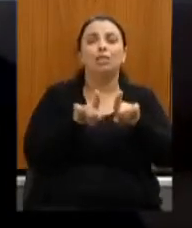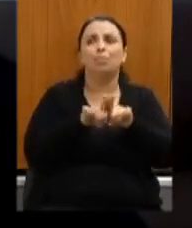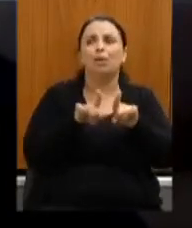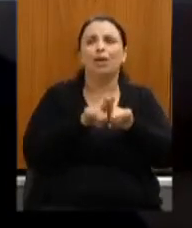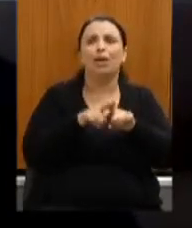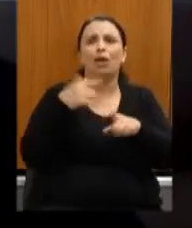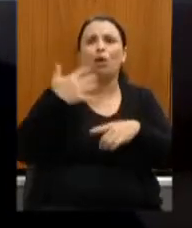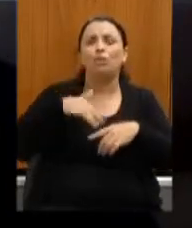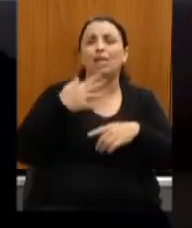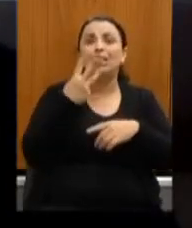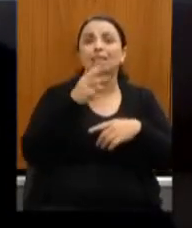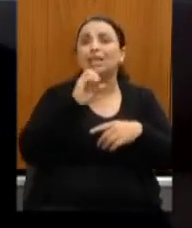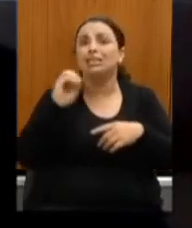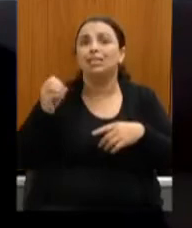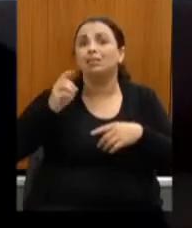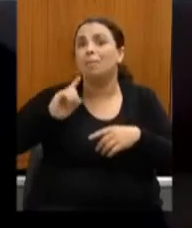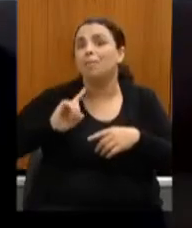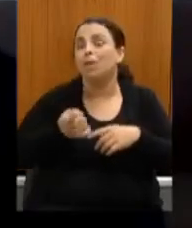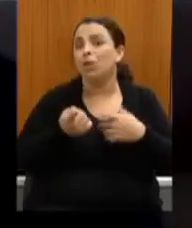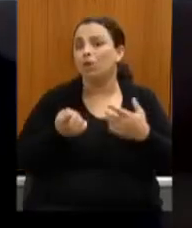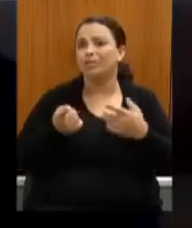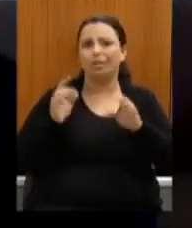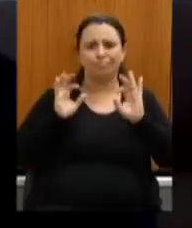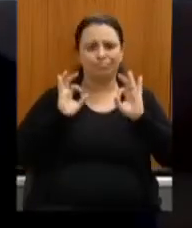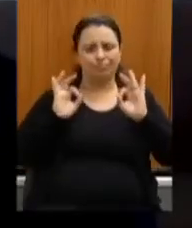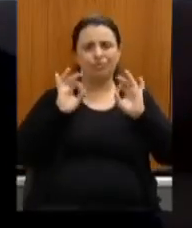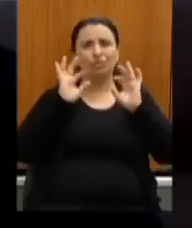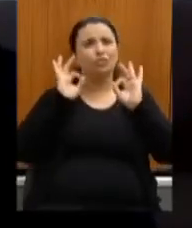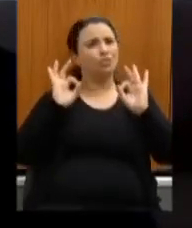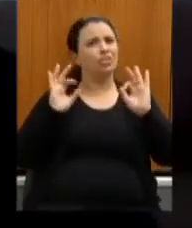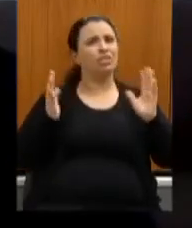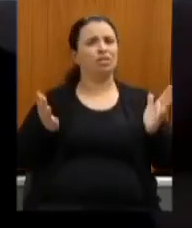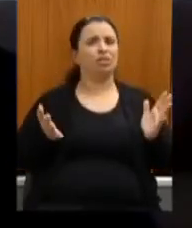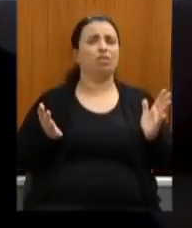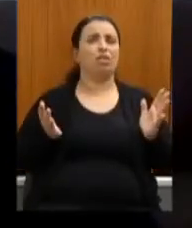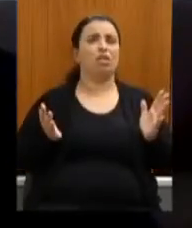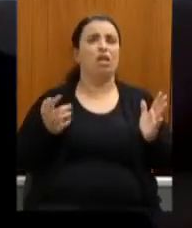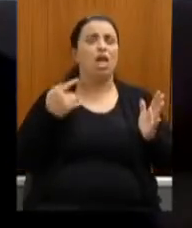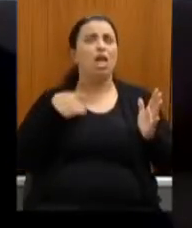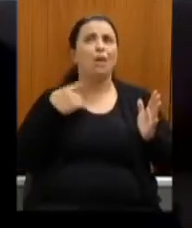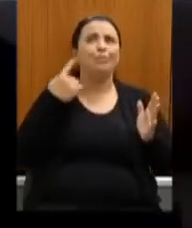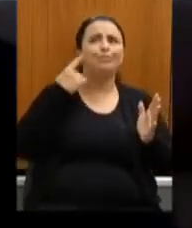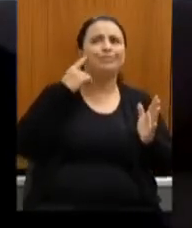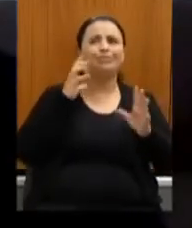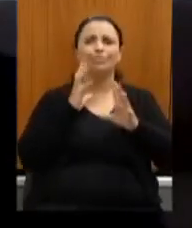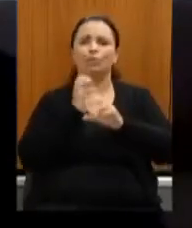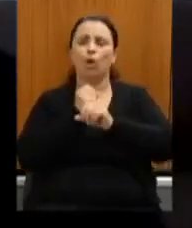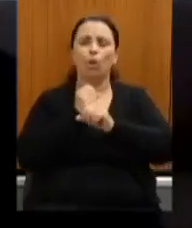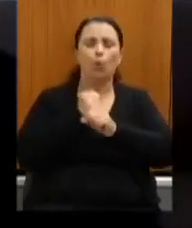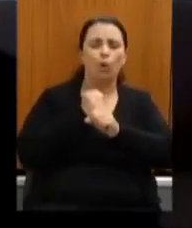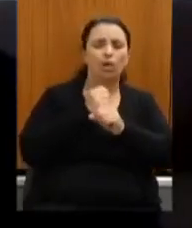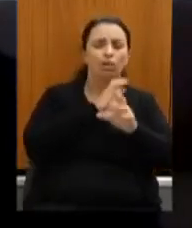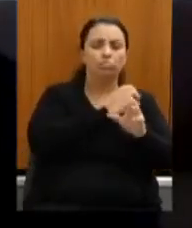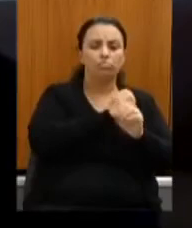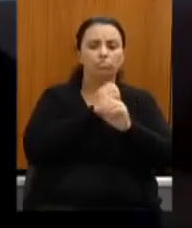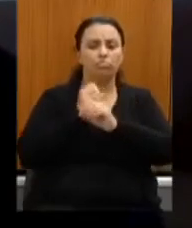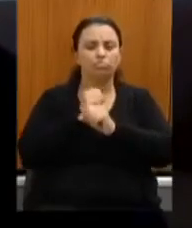luxuosíssimo eu não sei não vou me fazer essa conta agora porque